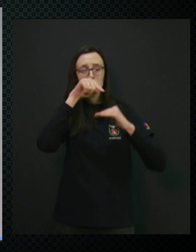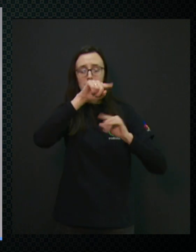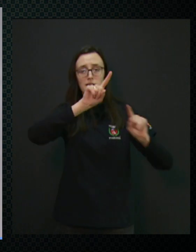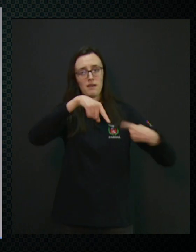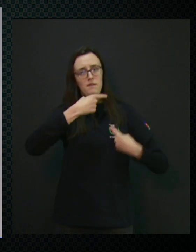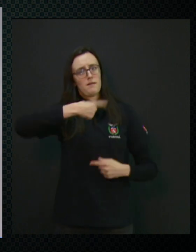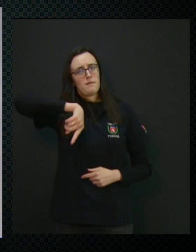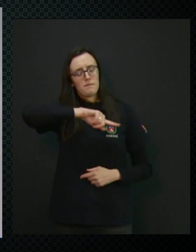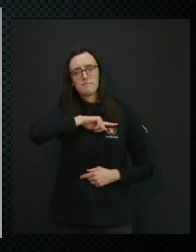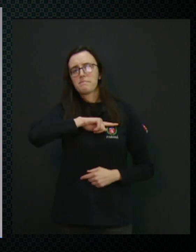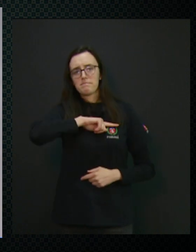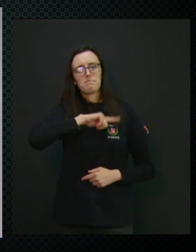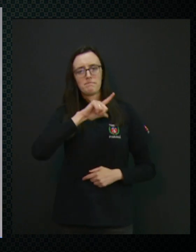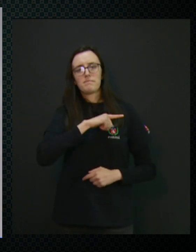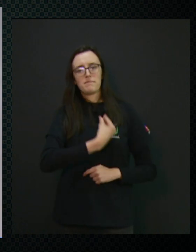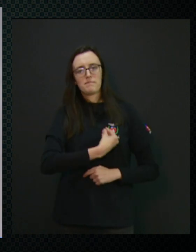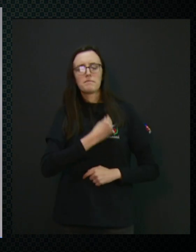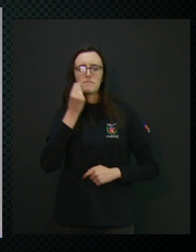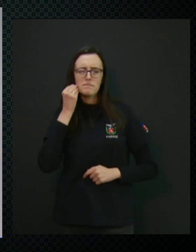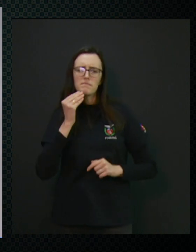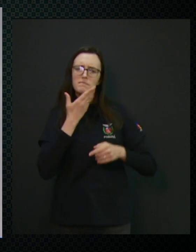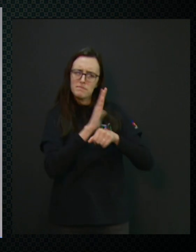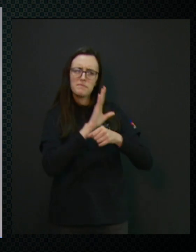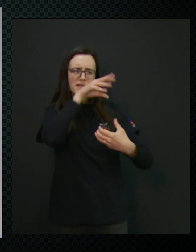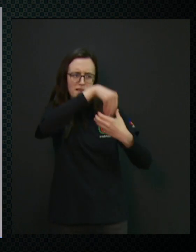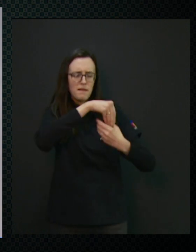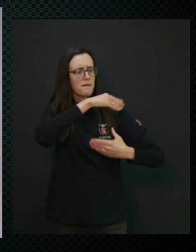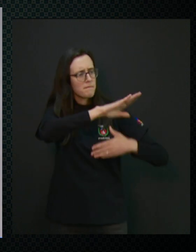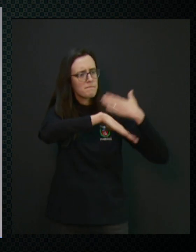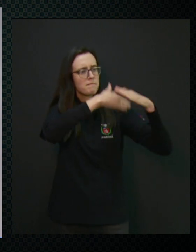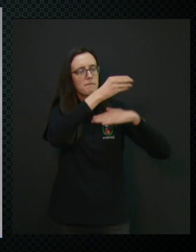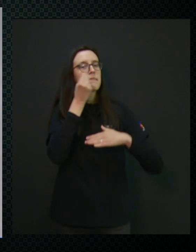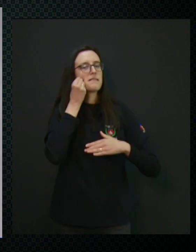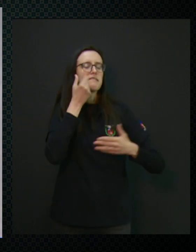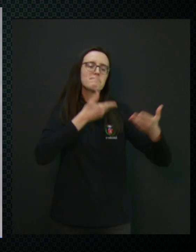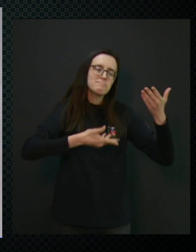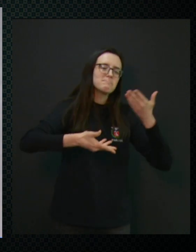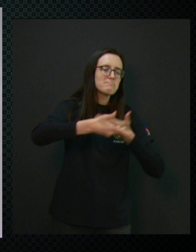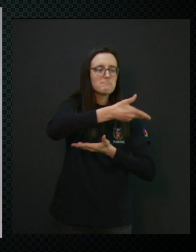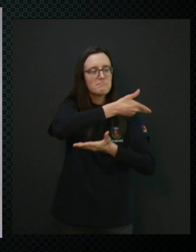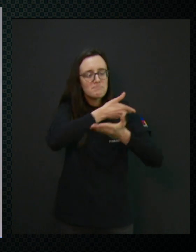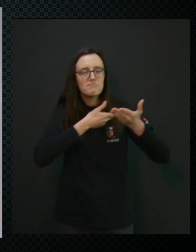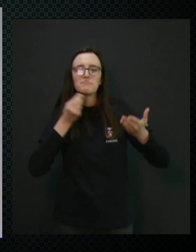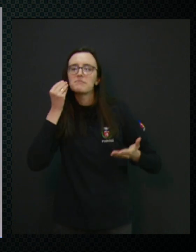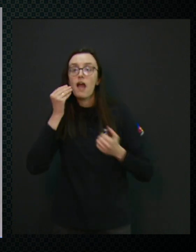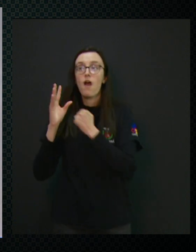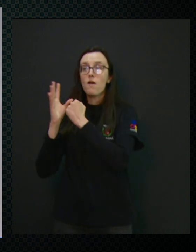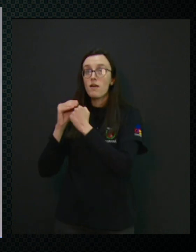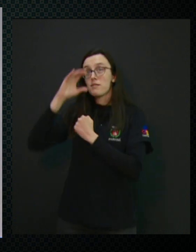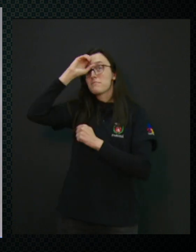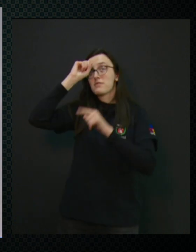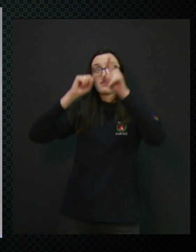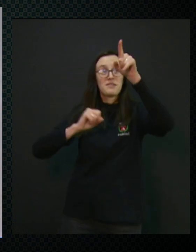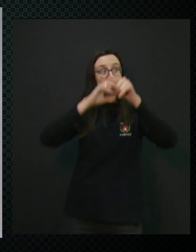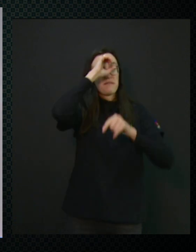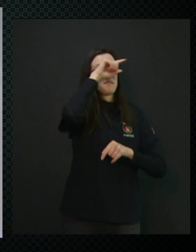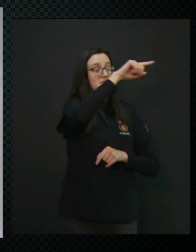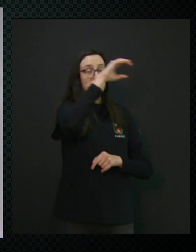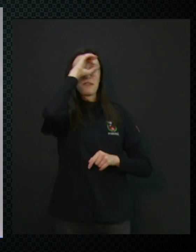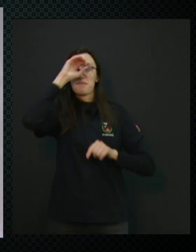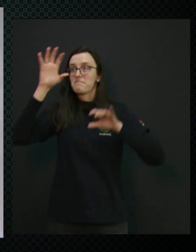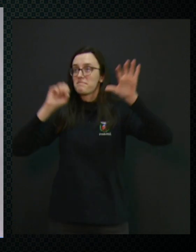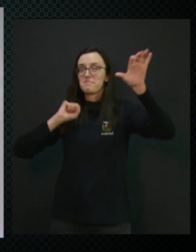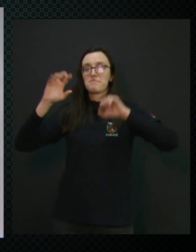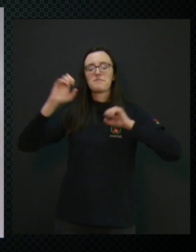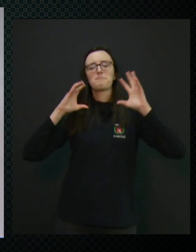bem grande para eles, né, estar ali dentro, tentando interagir, tentando ter os conhecimentos que todos,